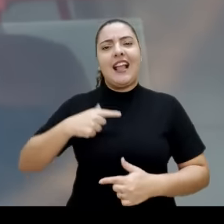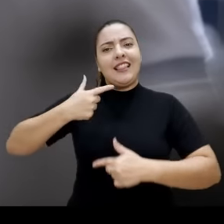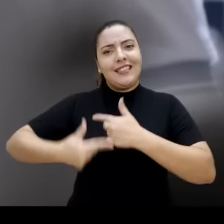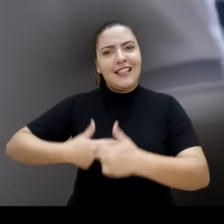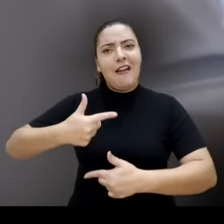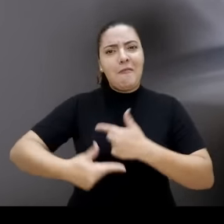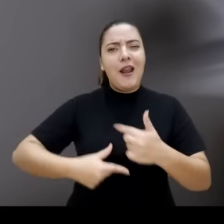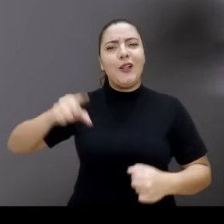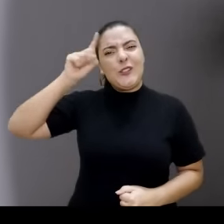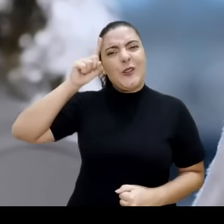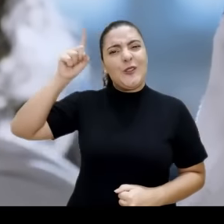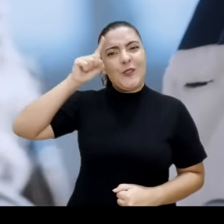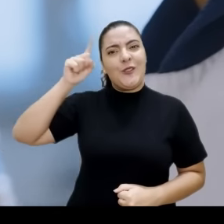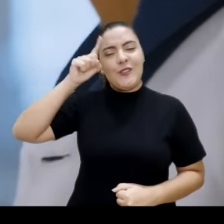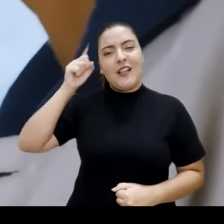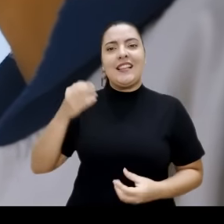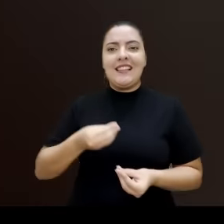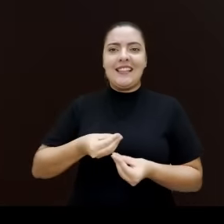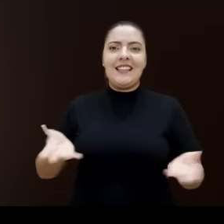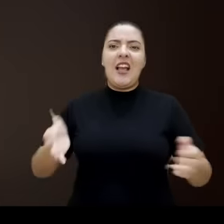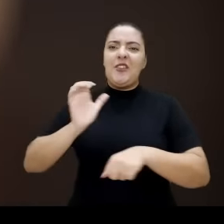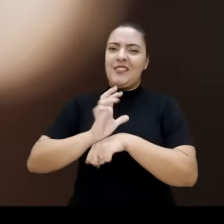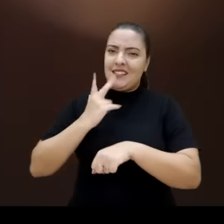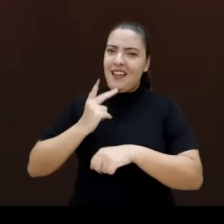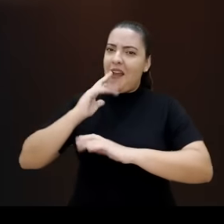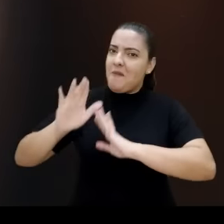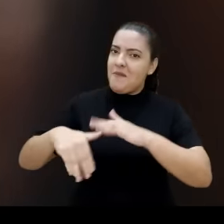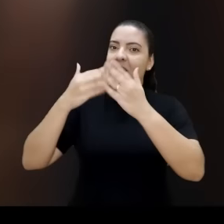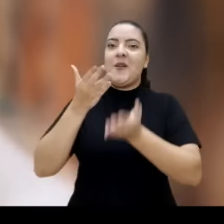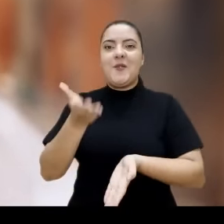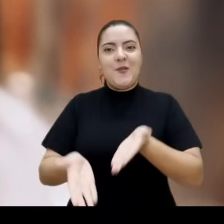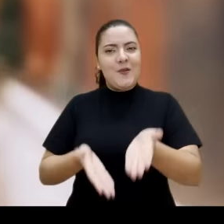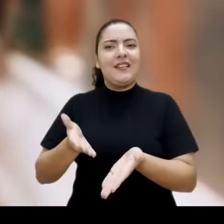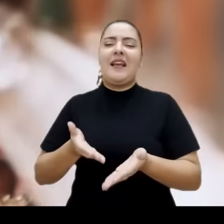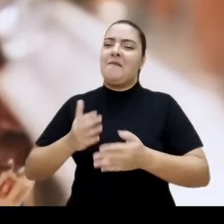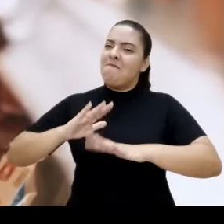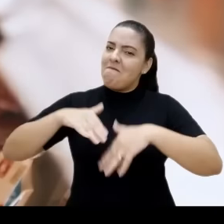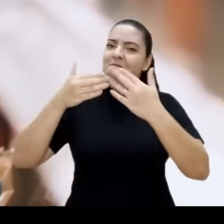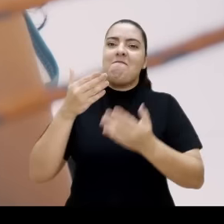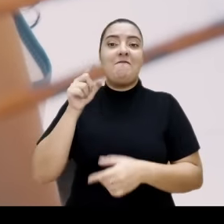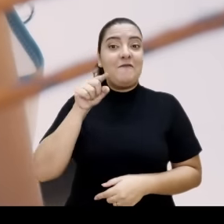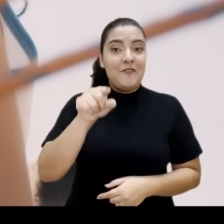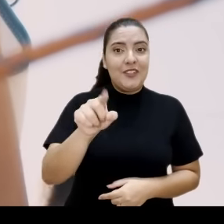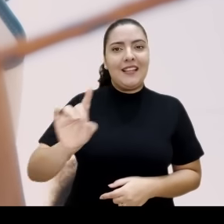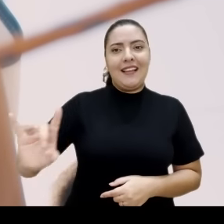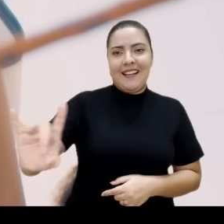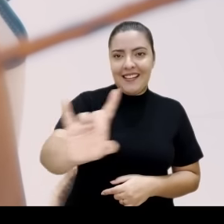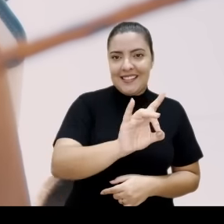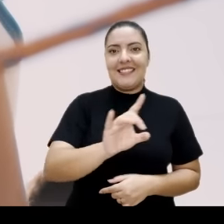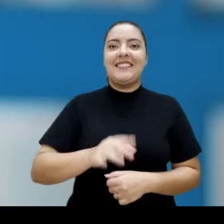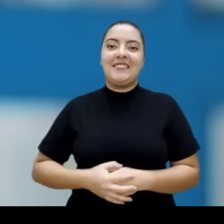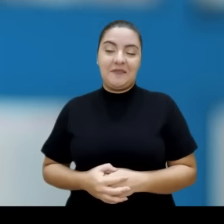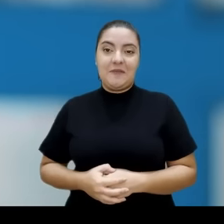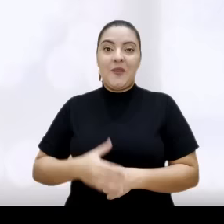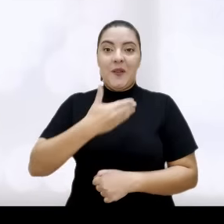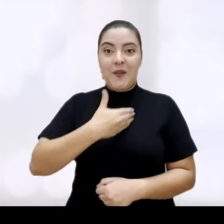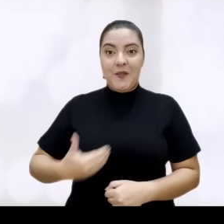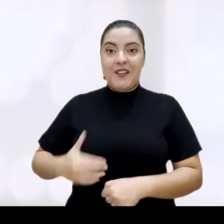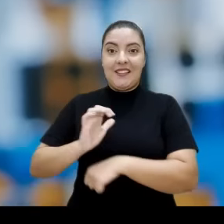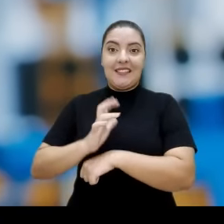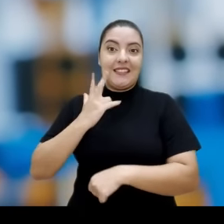de trabalhar todos os dias para fazer o Estado avançar e cuidar cada vez melhor de cada cearense.